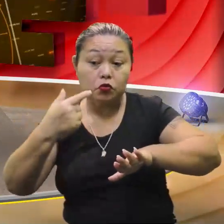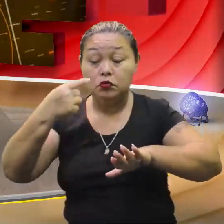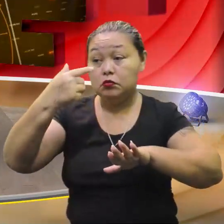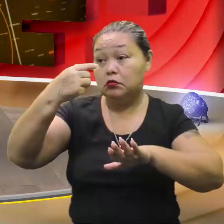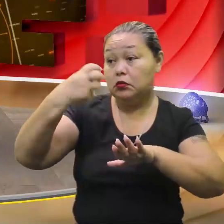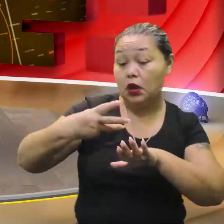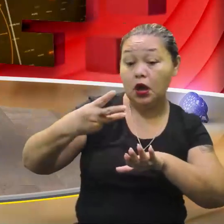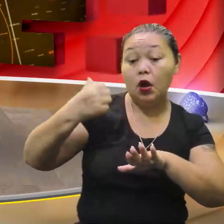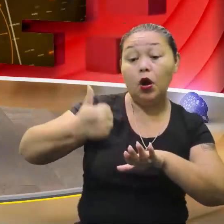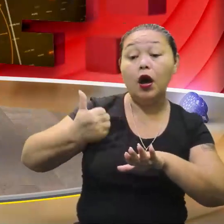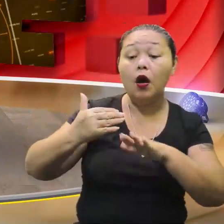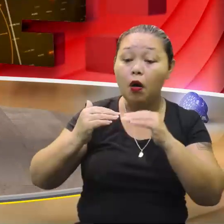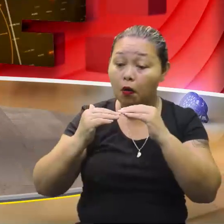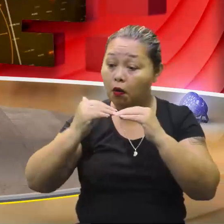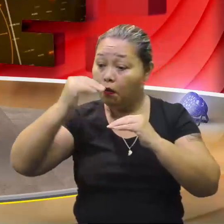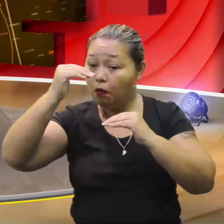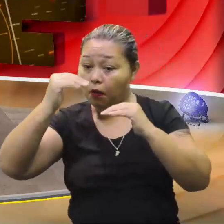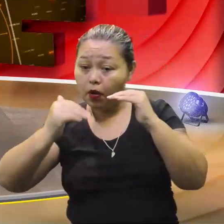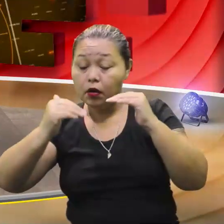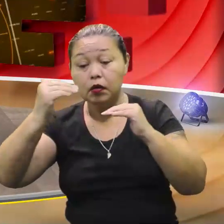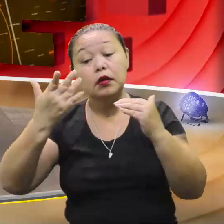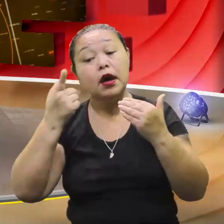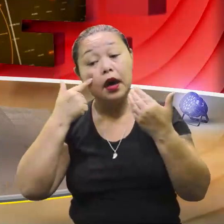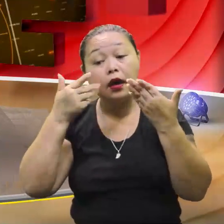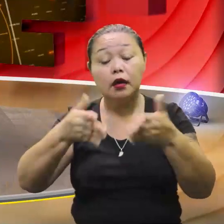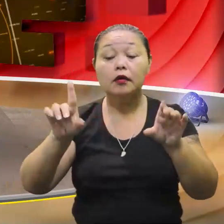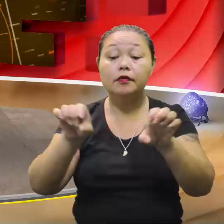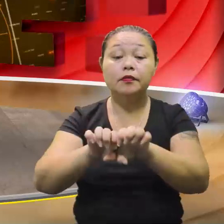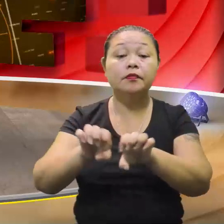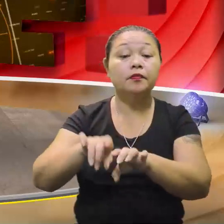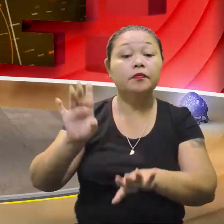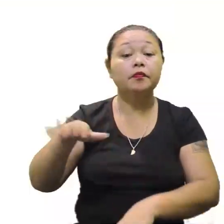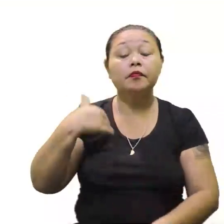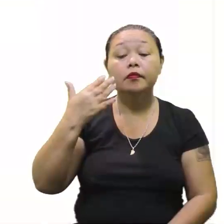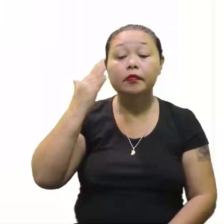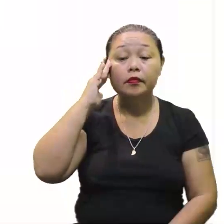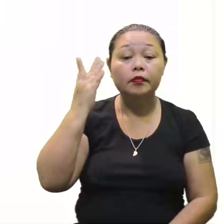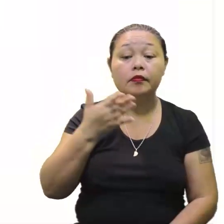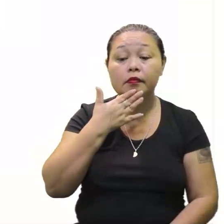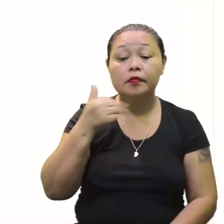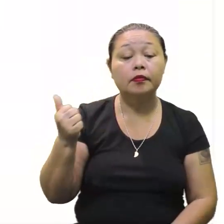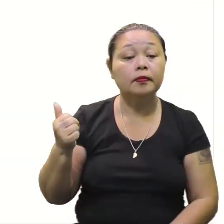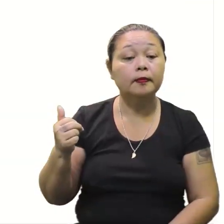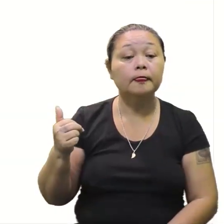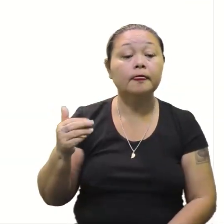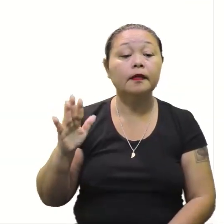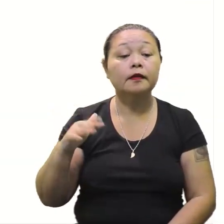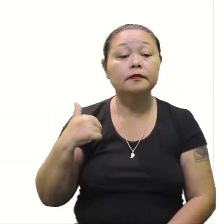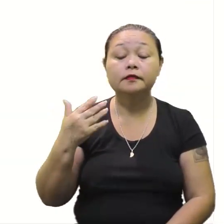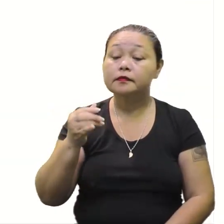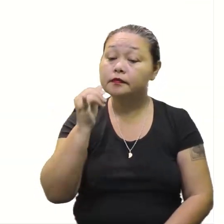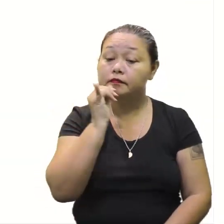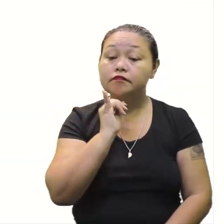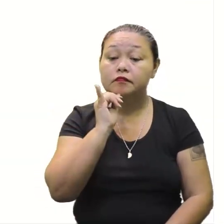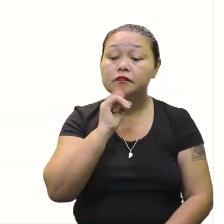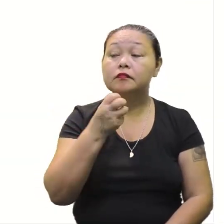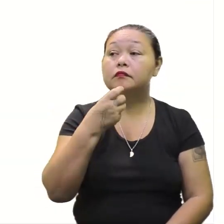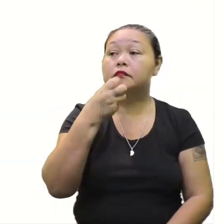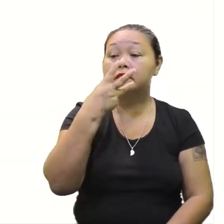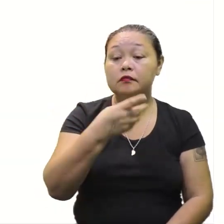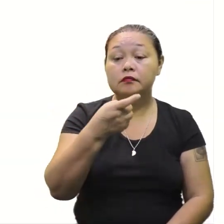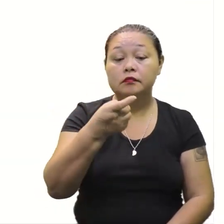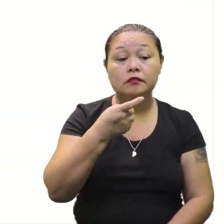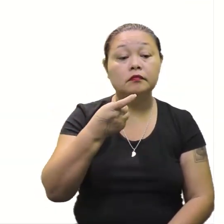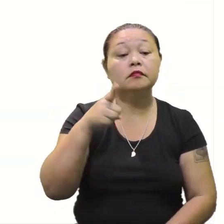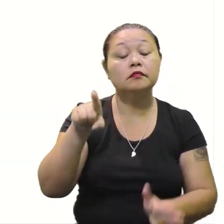o um. Mas, o maior é quem determina o grau da equação. Quer ver? Olha lá, pra você entender melhor. Então, por exemplo. Três, x menos